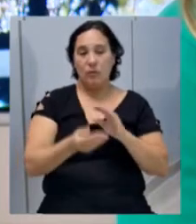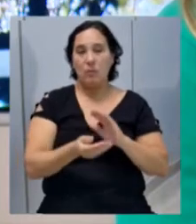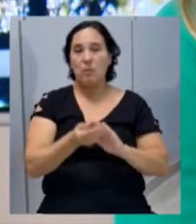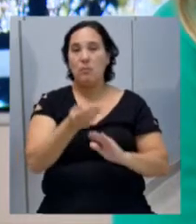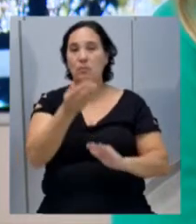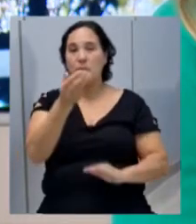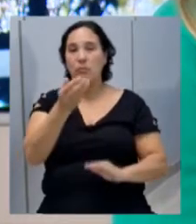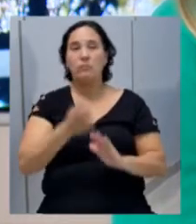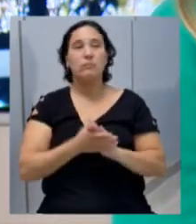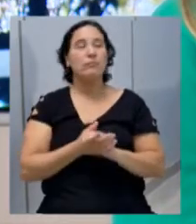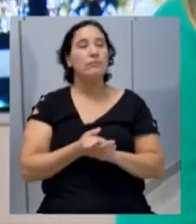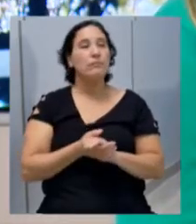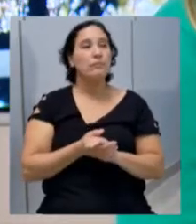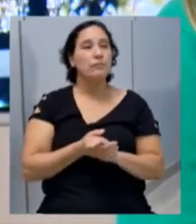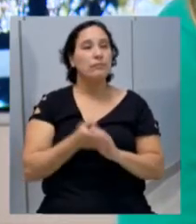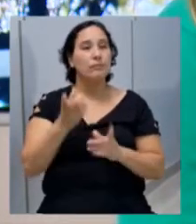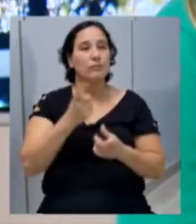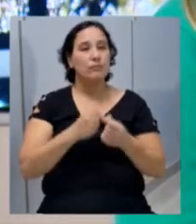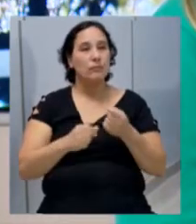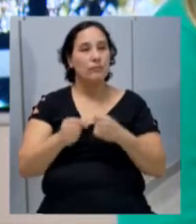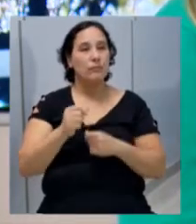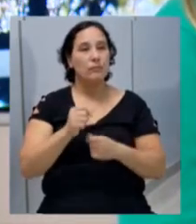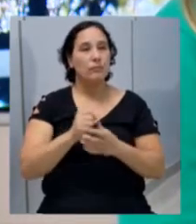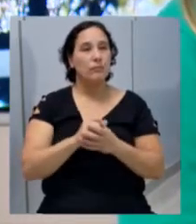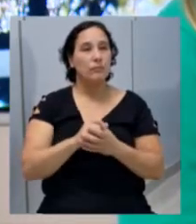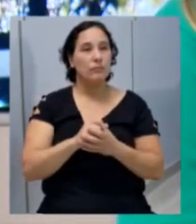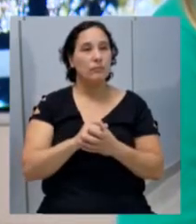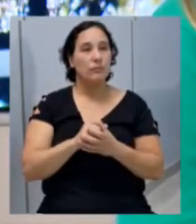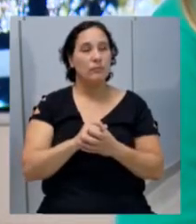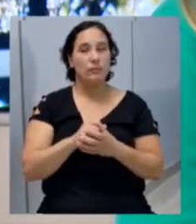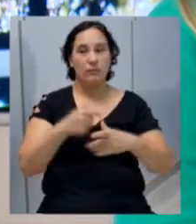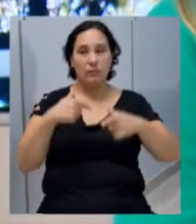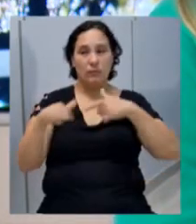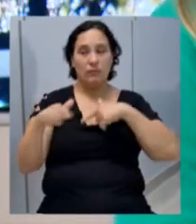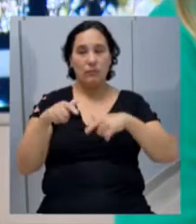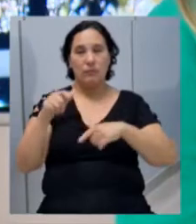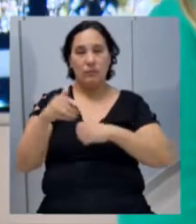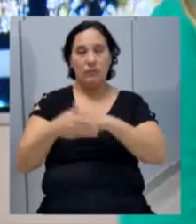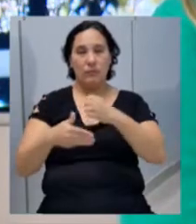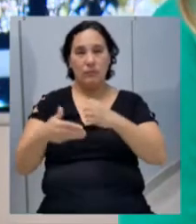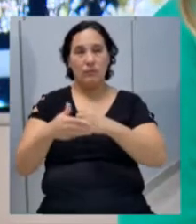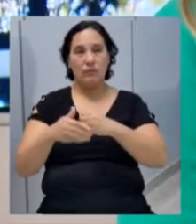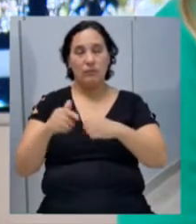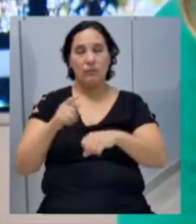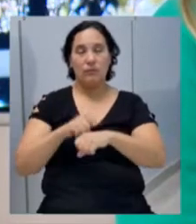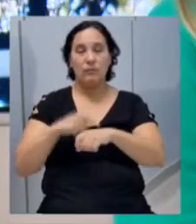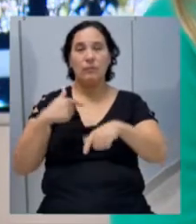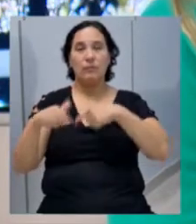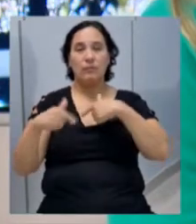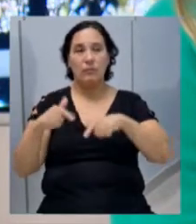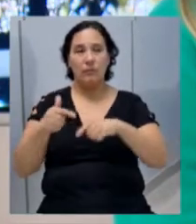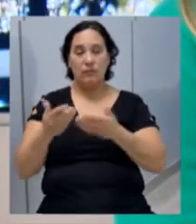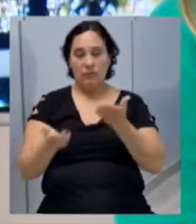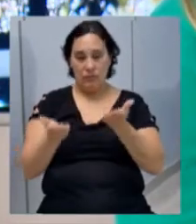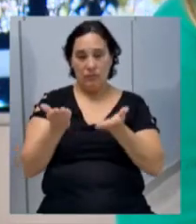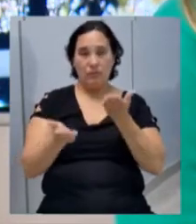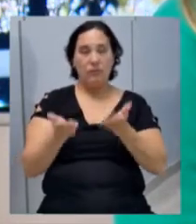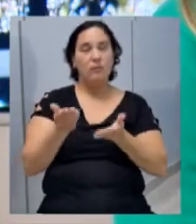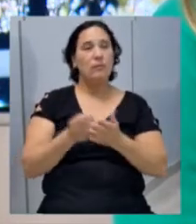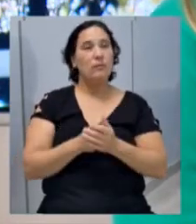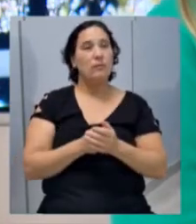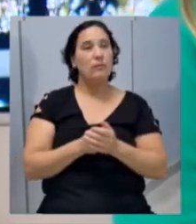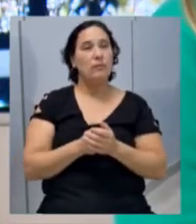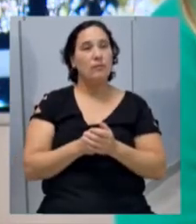orçamento. A receita agropecuária e a receita de serviços é baseada naqueles serviços que o município presta à população,